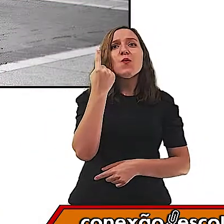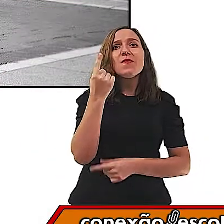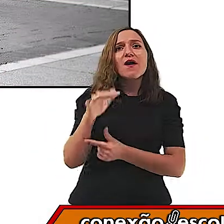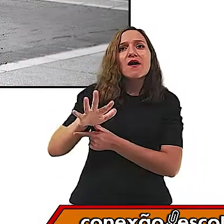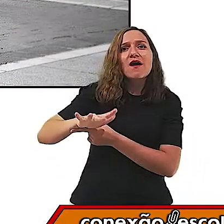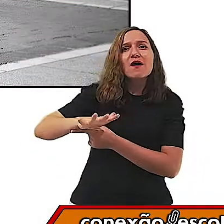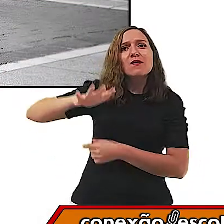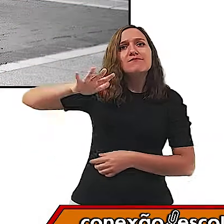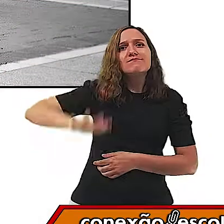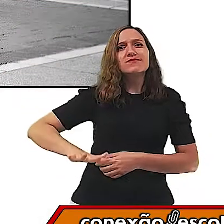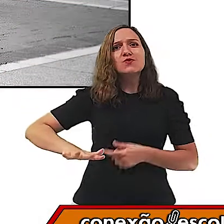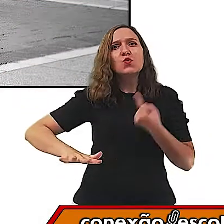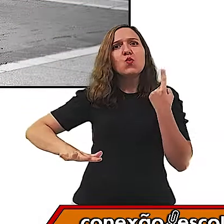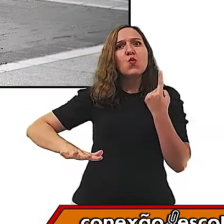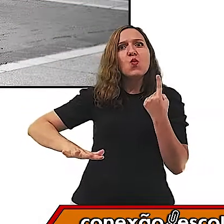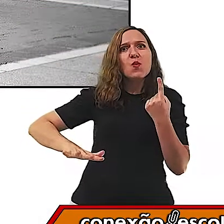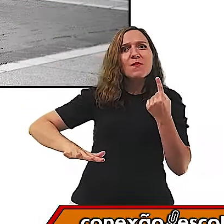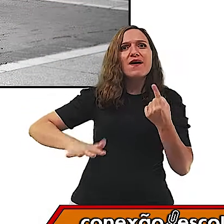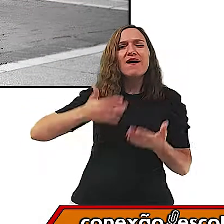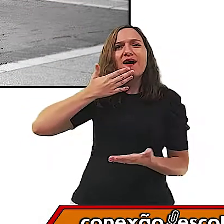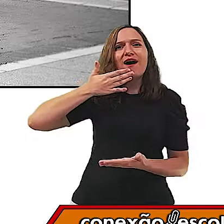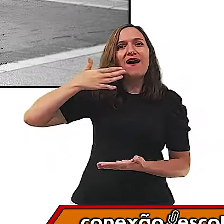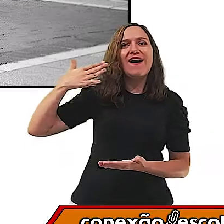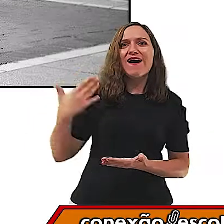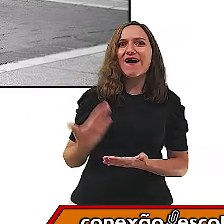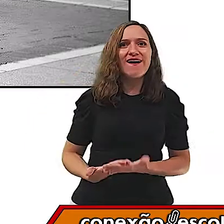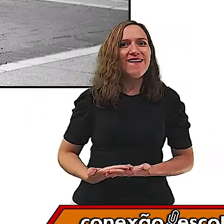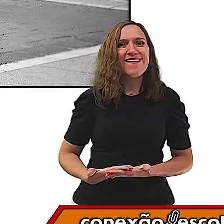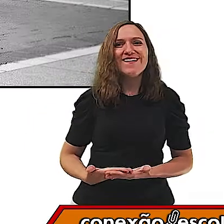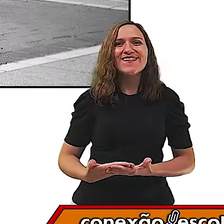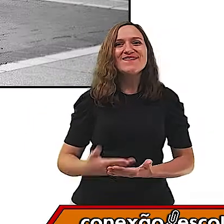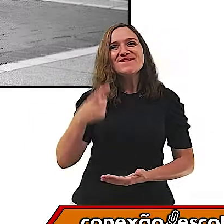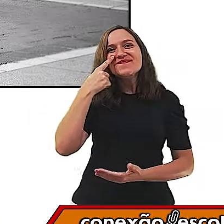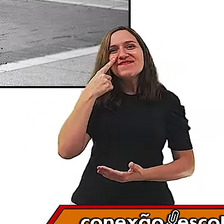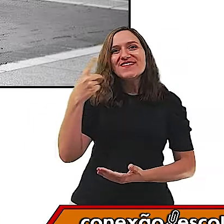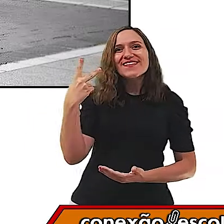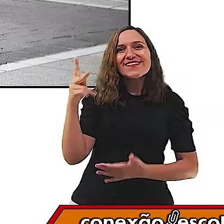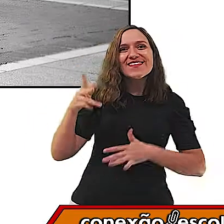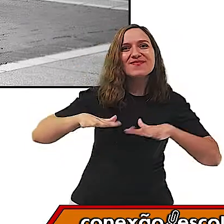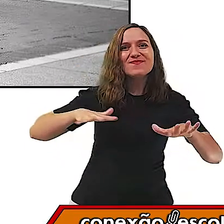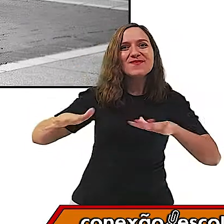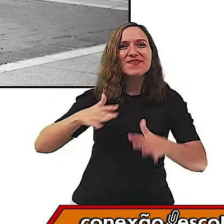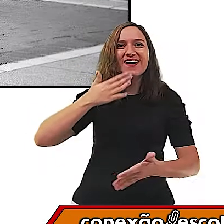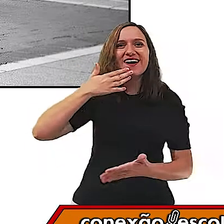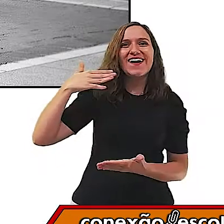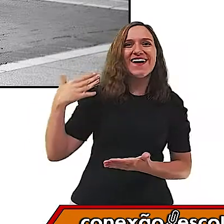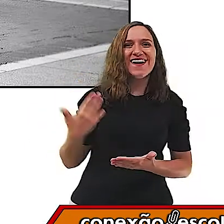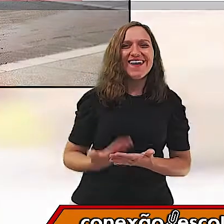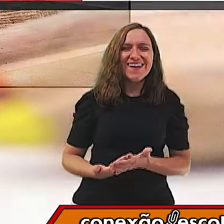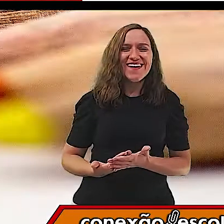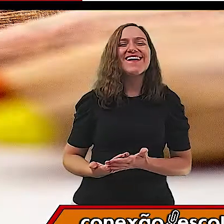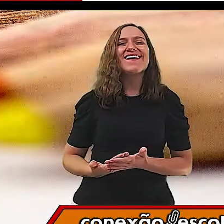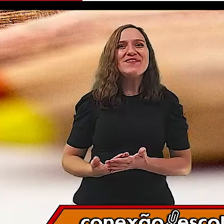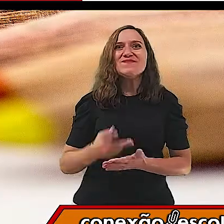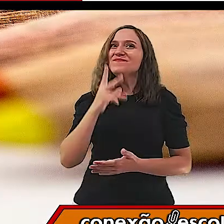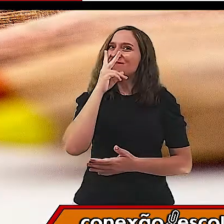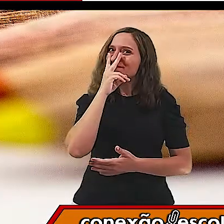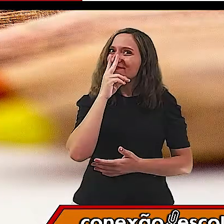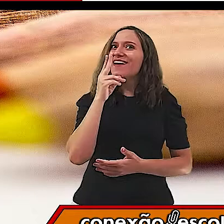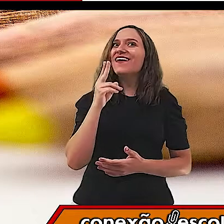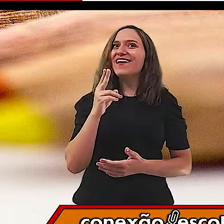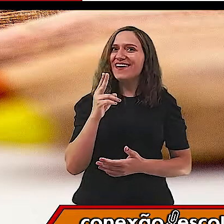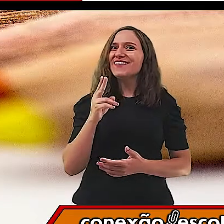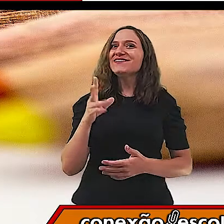mão no chão. Gente, olha esse movimento. Deve ser muito